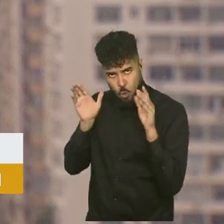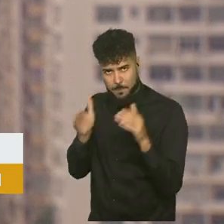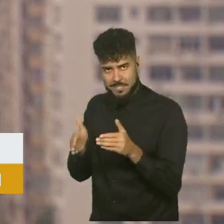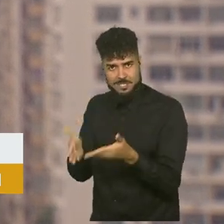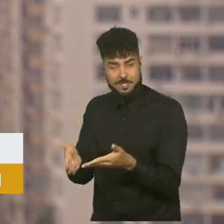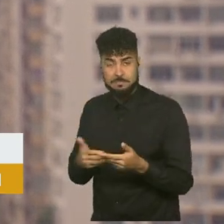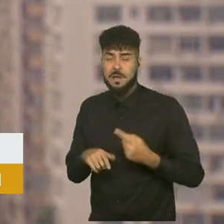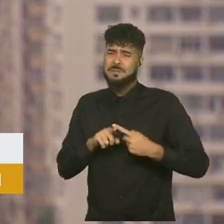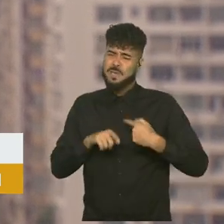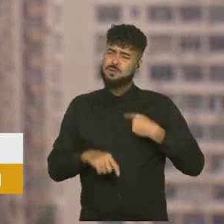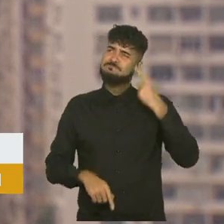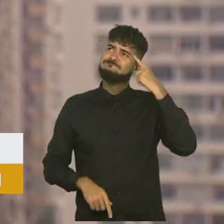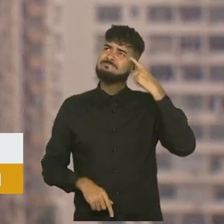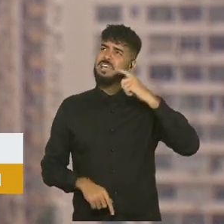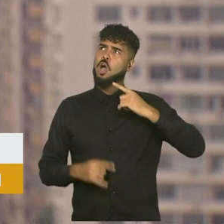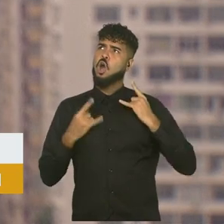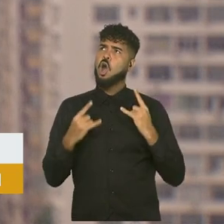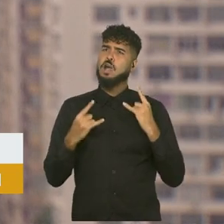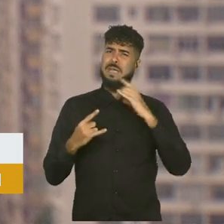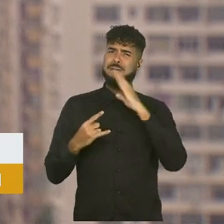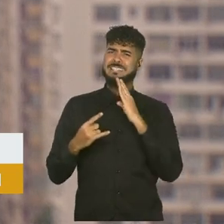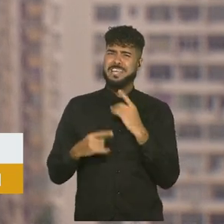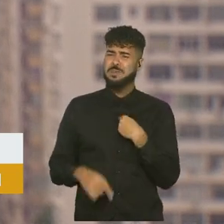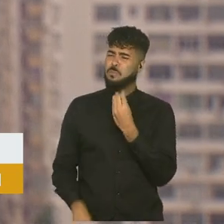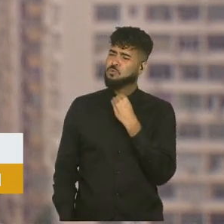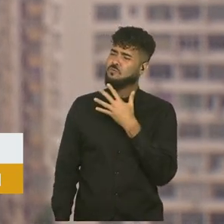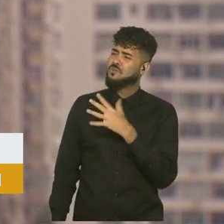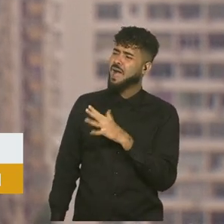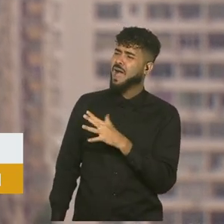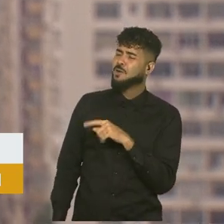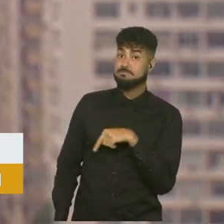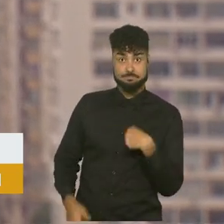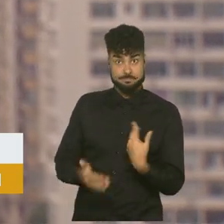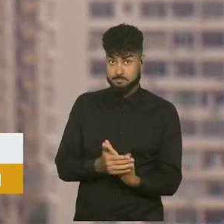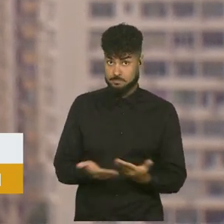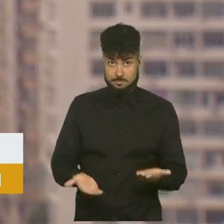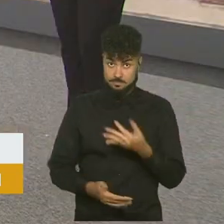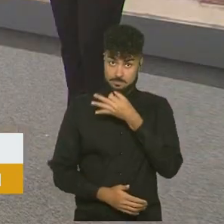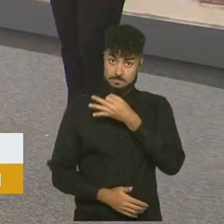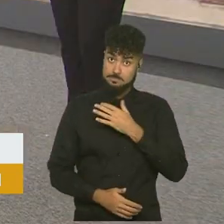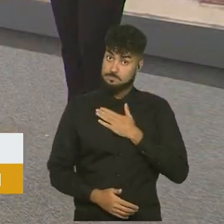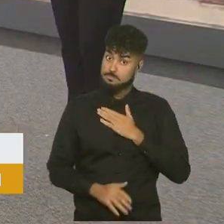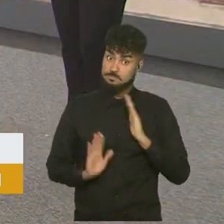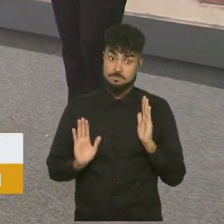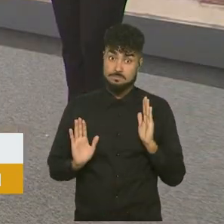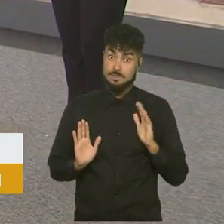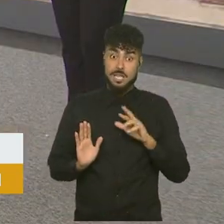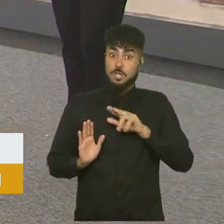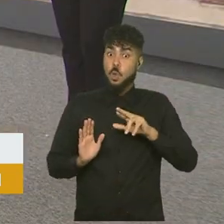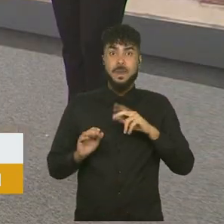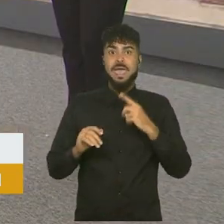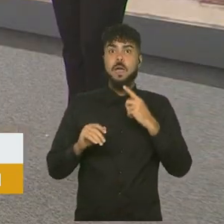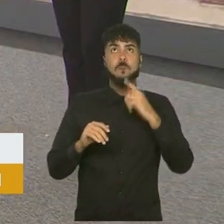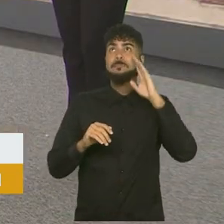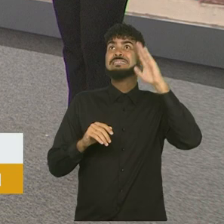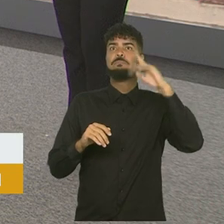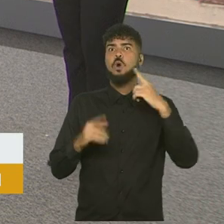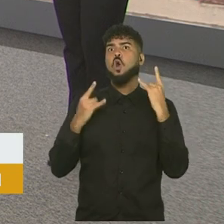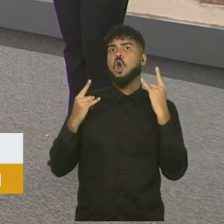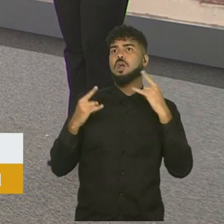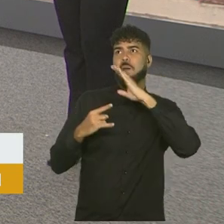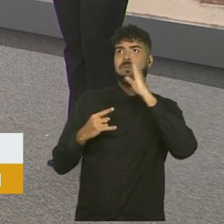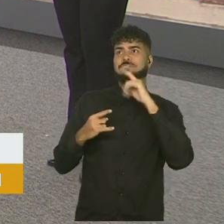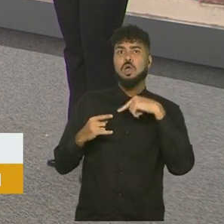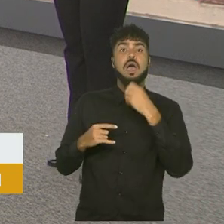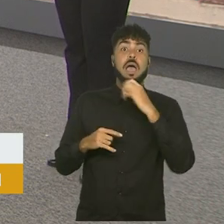sempre achei o rock brasileiro muito fraco, como acho até hoje. Acho que não é o forte do Brasil, não é o rock. E por que você...